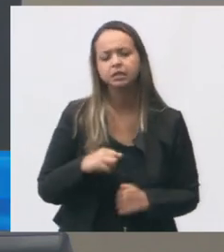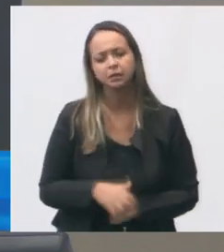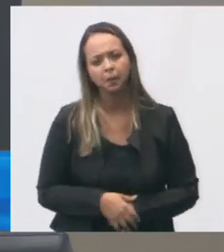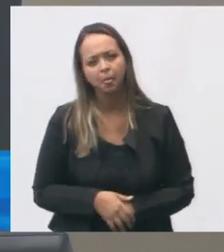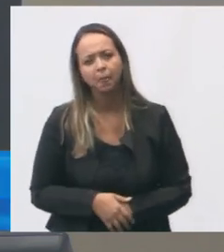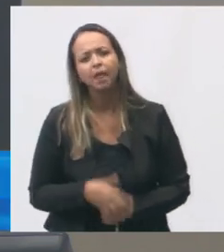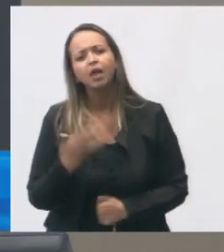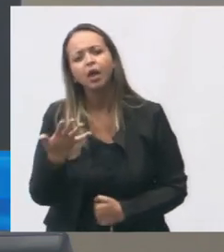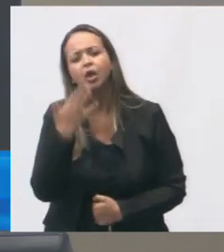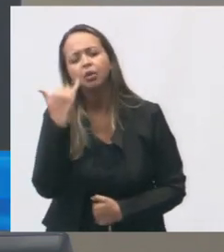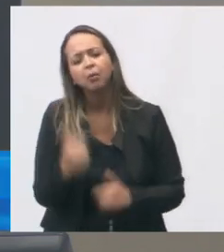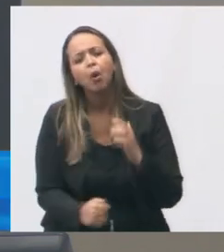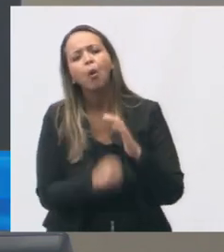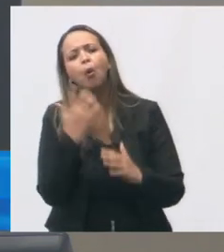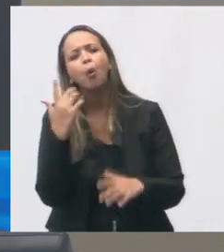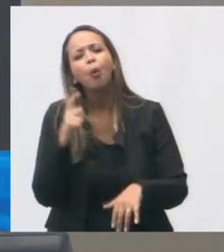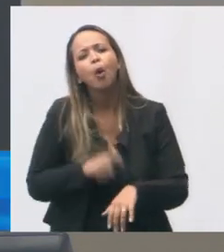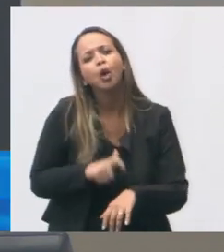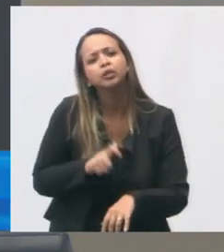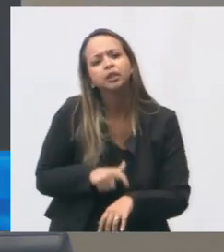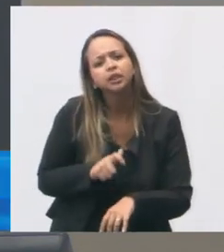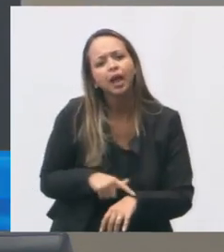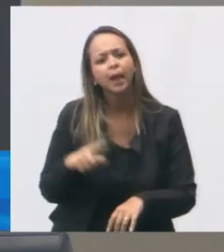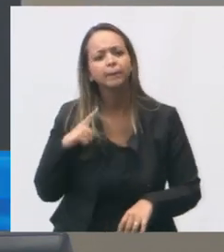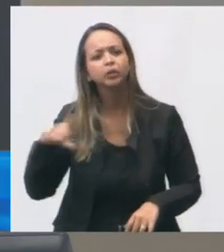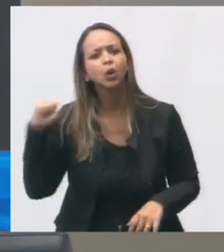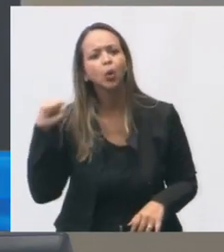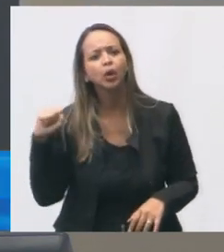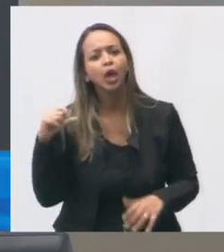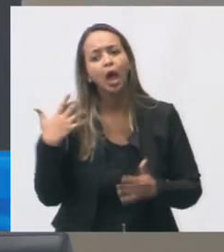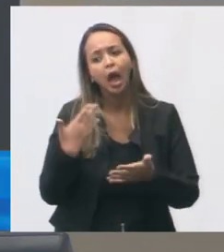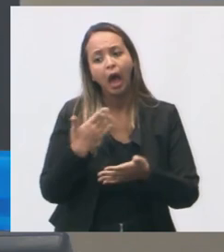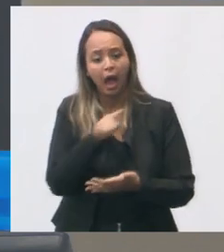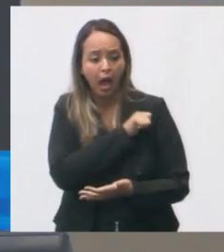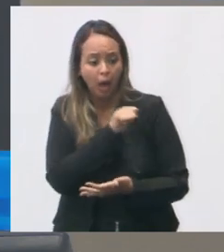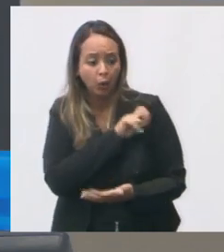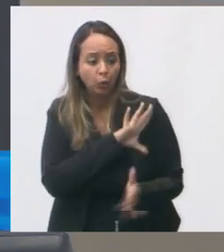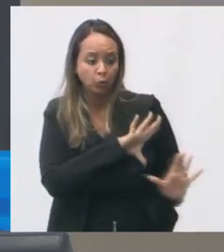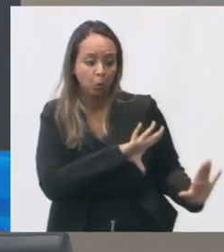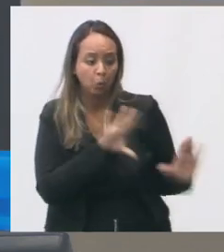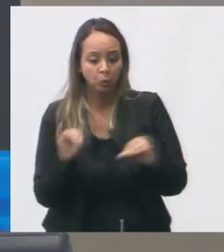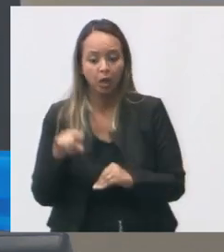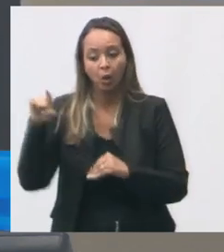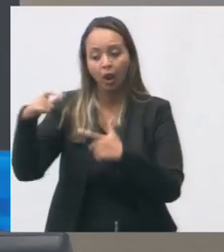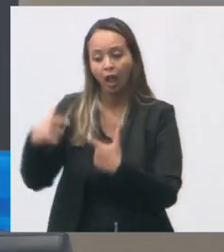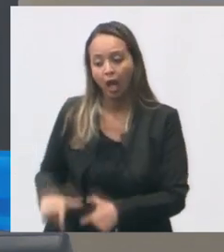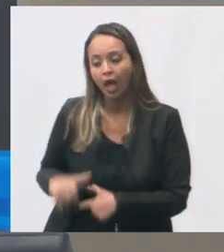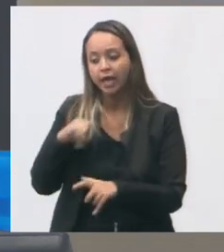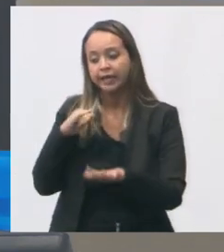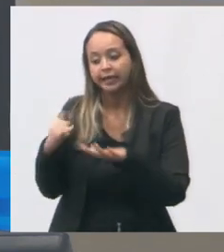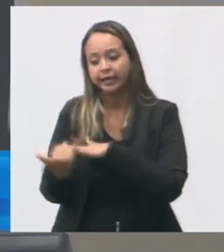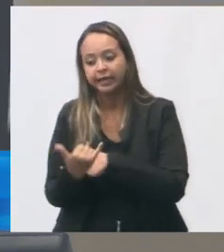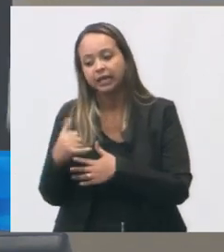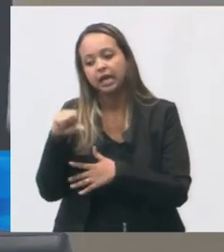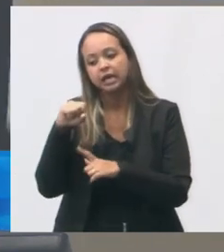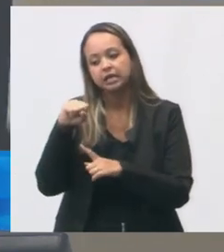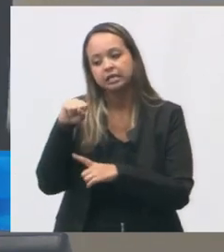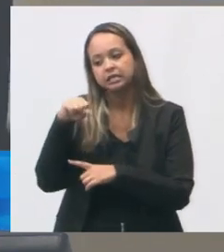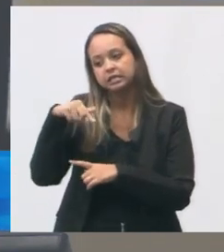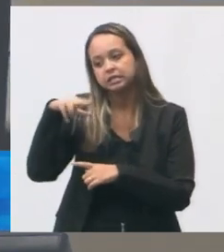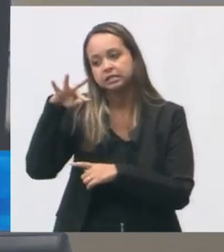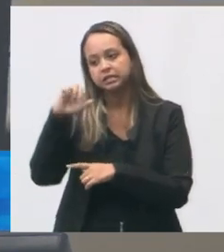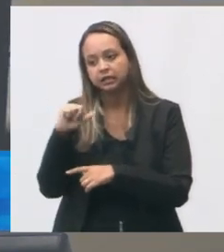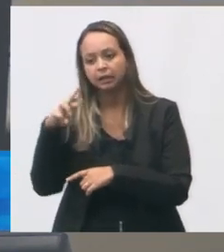Quanto tempo que a Jacinta, os alunos saíram ali e foram para a Lida Santa Maria? Aproximadamente, só para eu... Uns quatro anos.